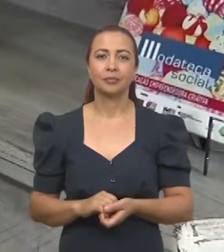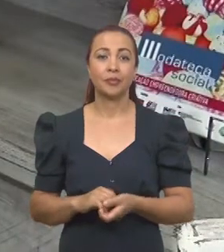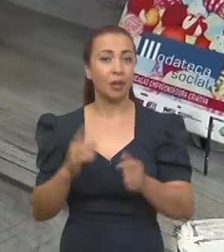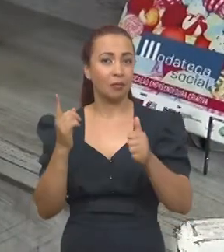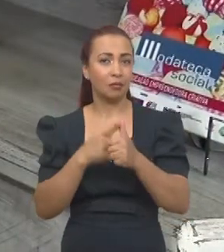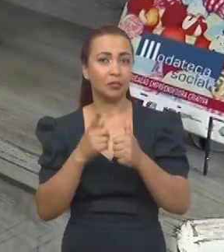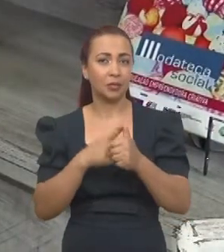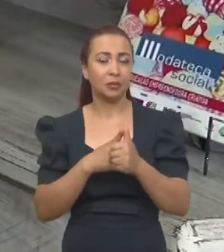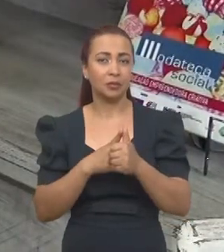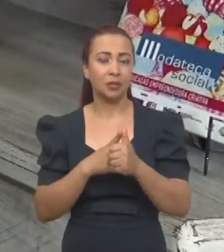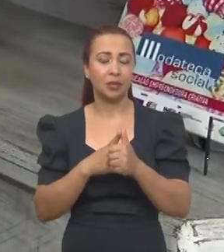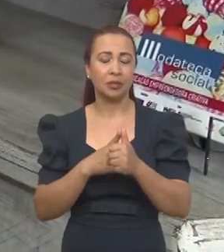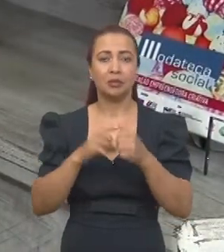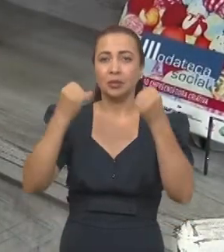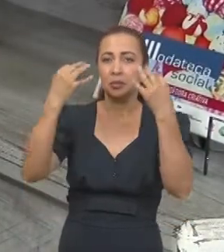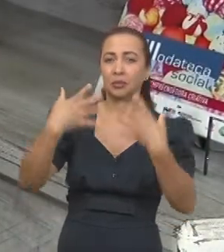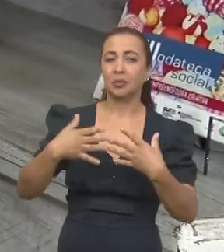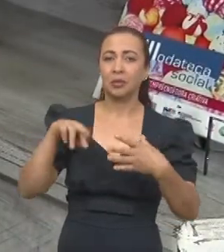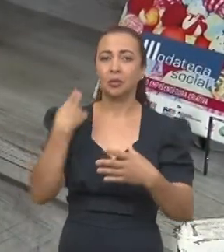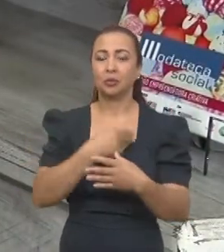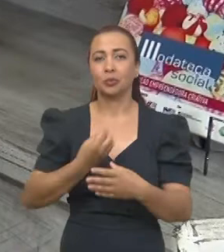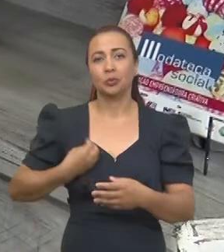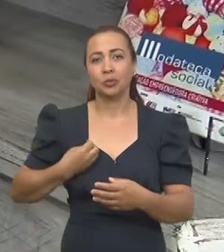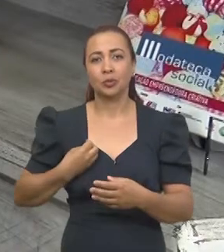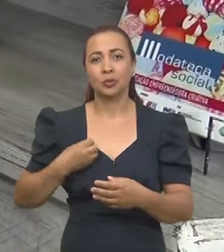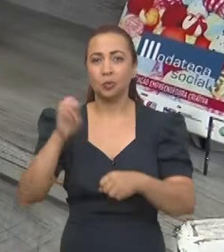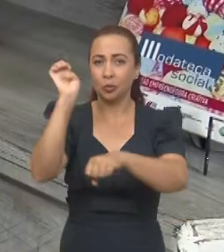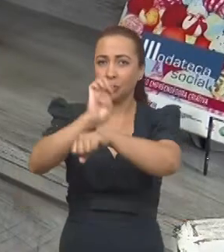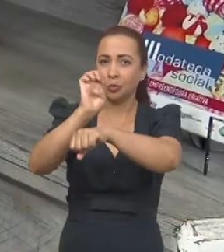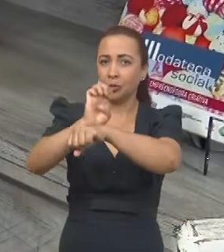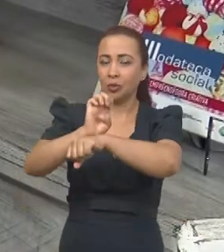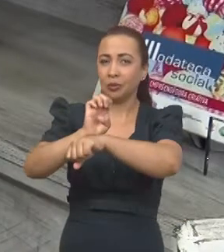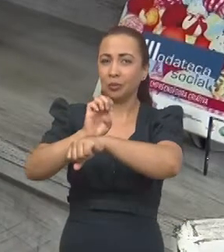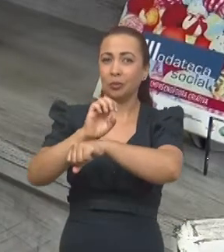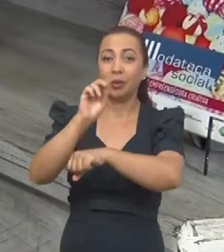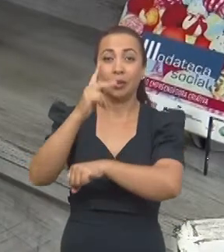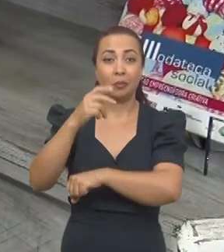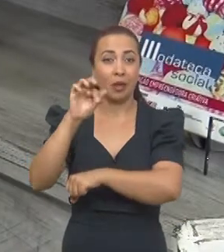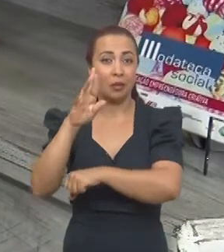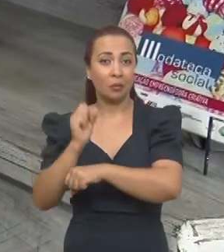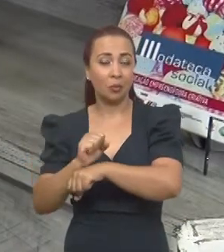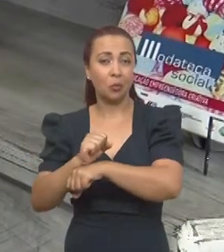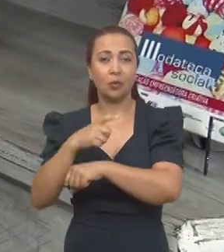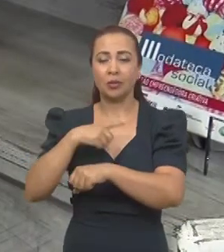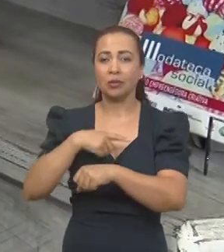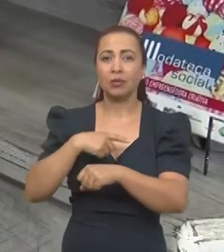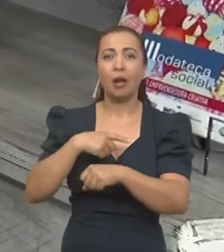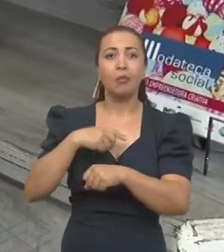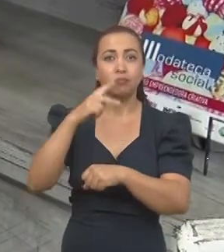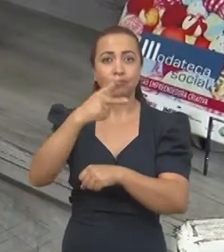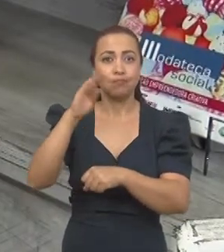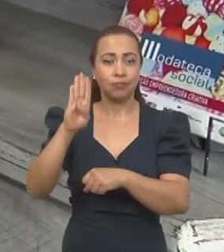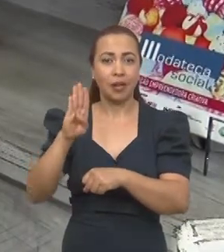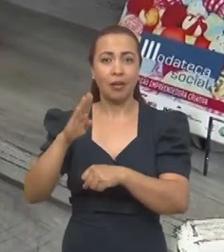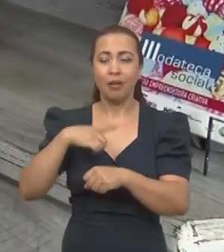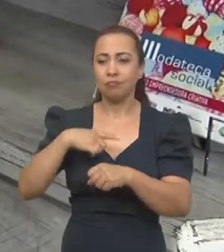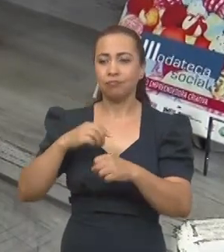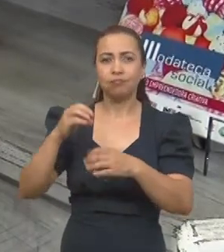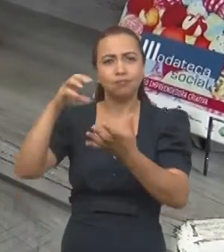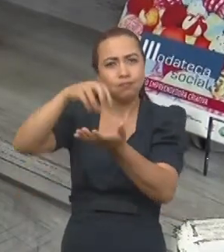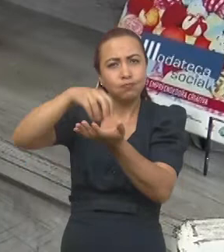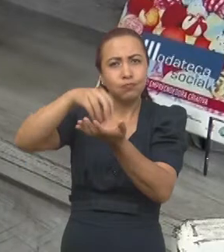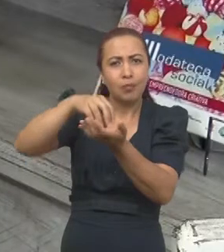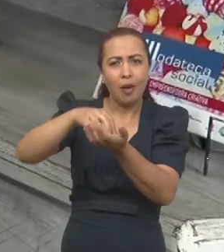Bom, primeiro contextualizar que a gente está num estado de Pernambuco que tem um polo de confecções, né, e tem